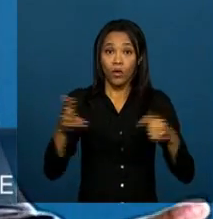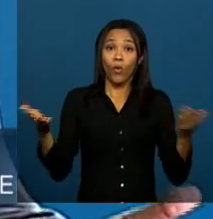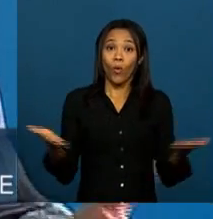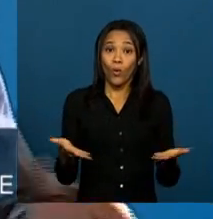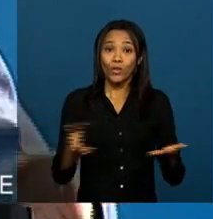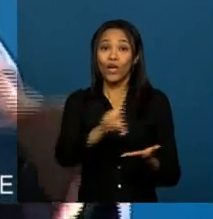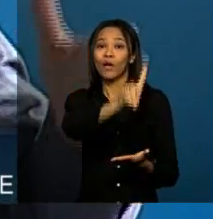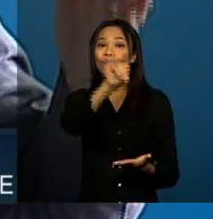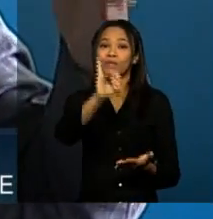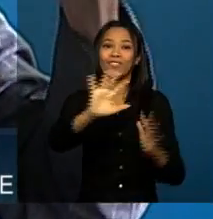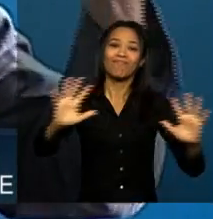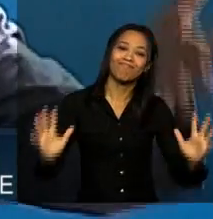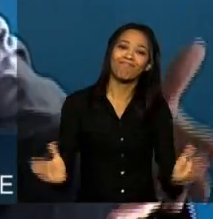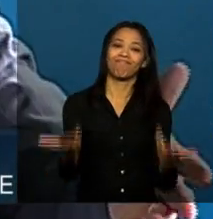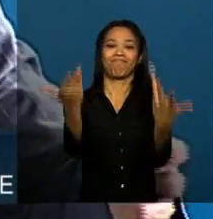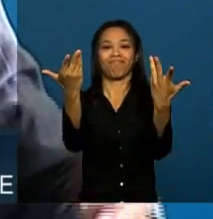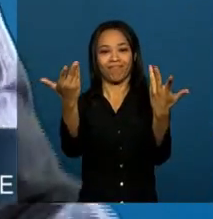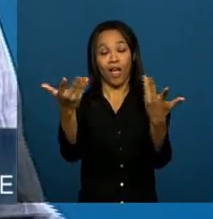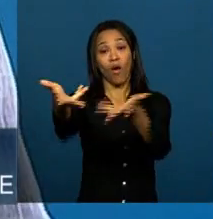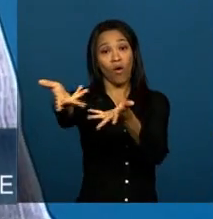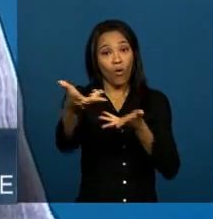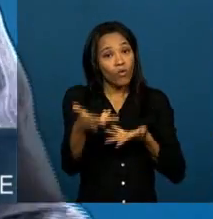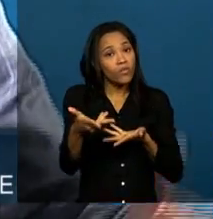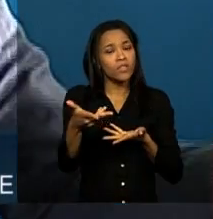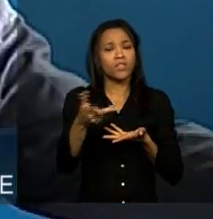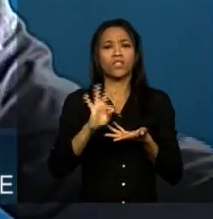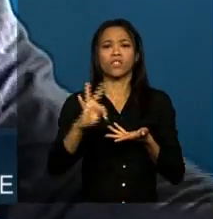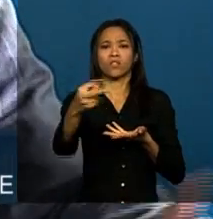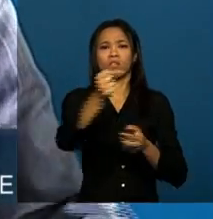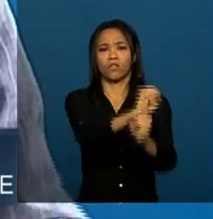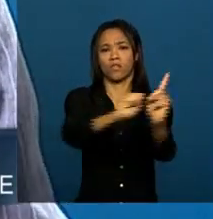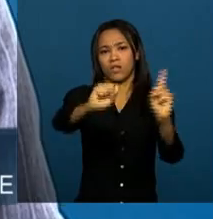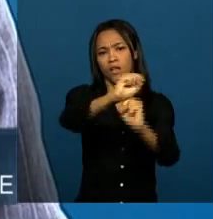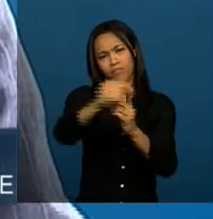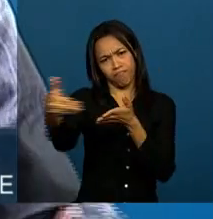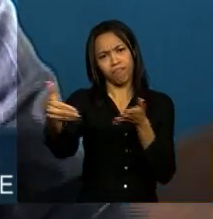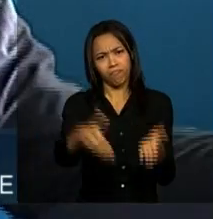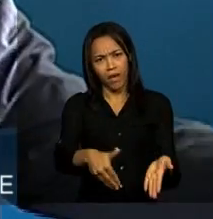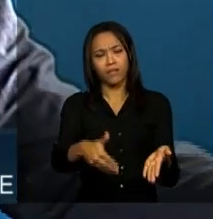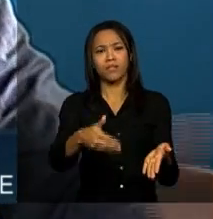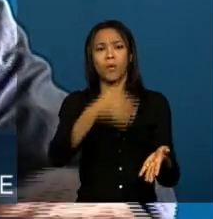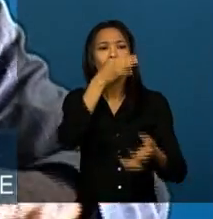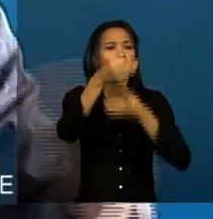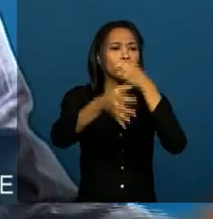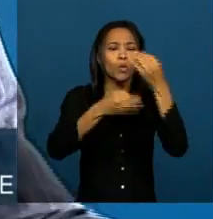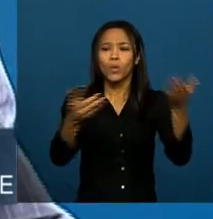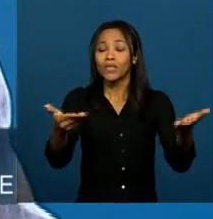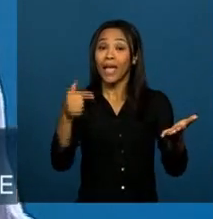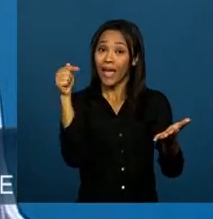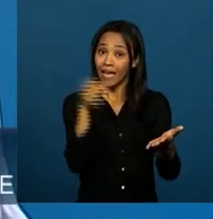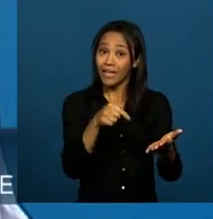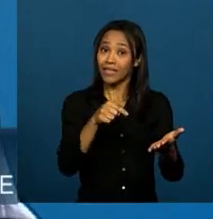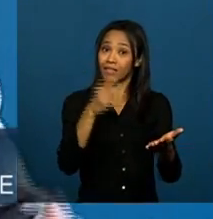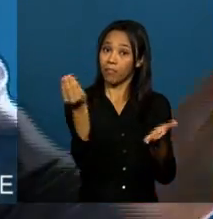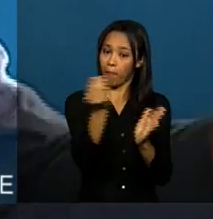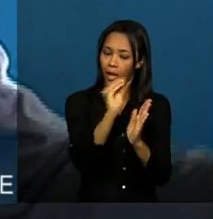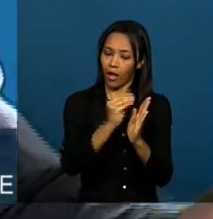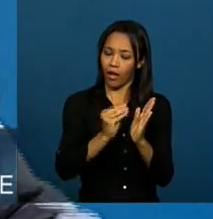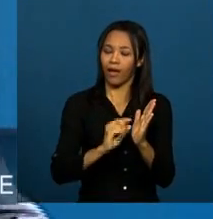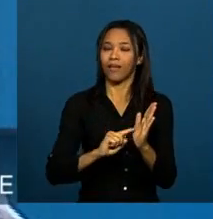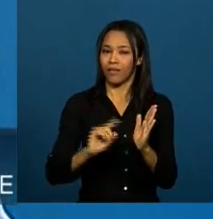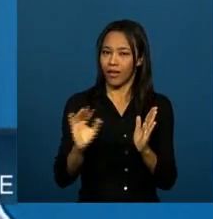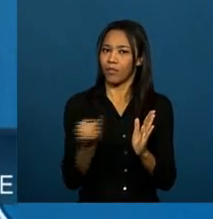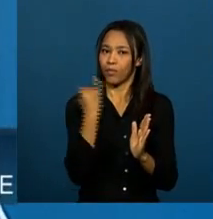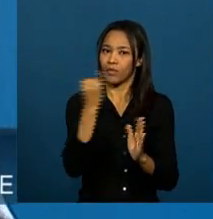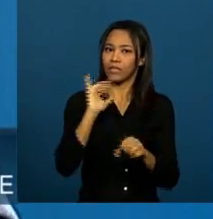celebração, de convite para que toda a sociedade brasileira participe desse debate, porque essa agenda é estratégica. No caso